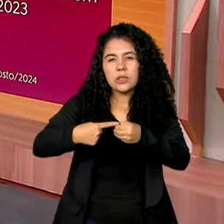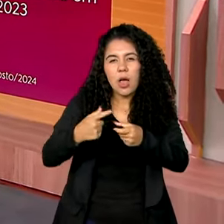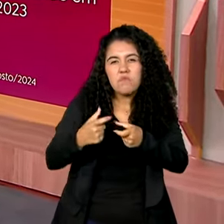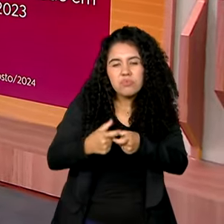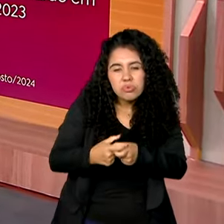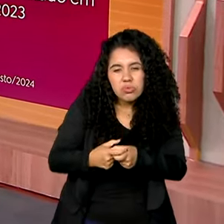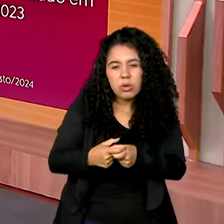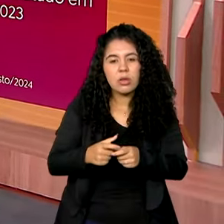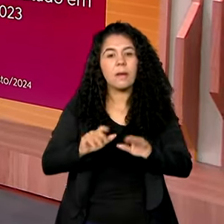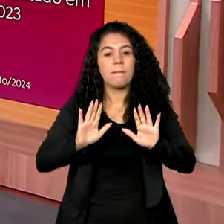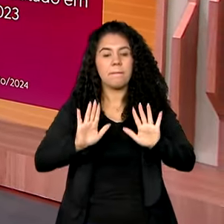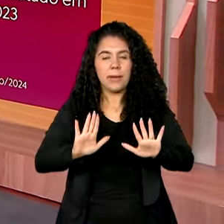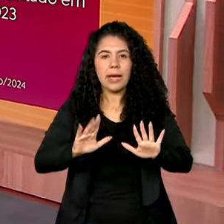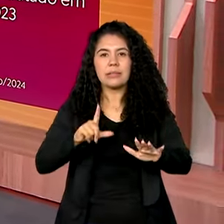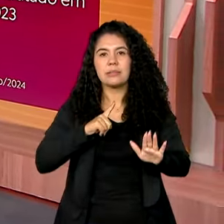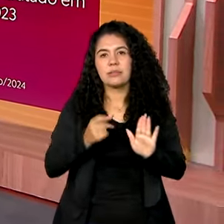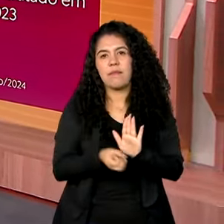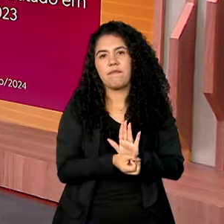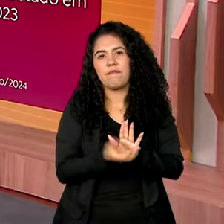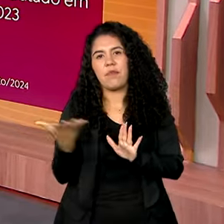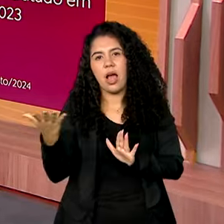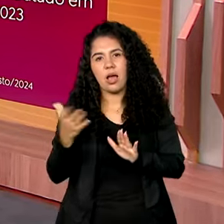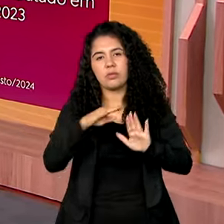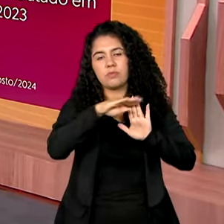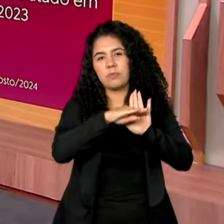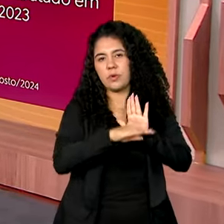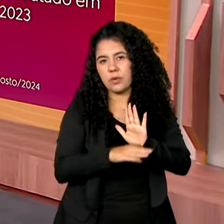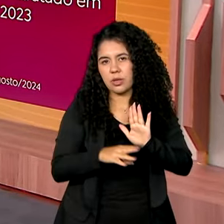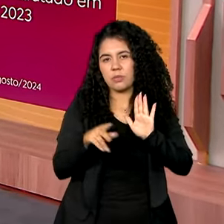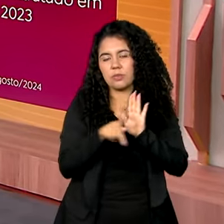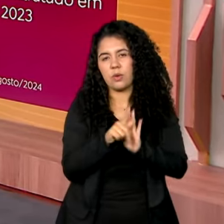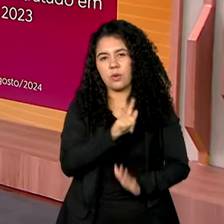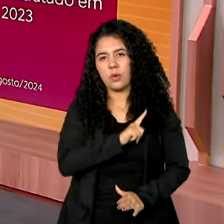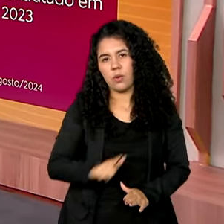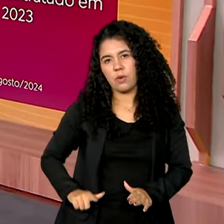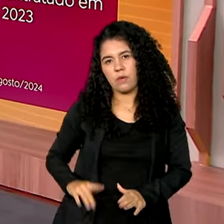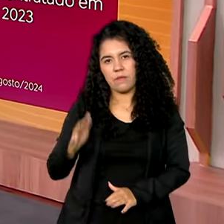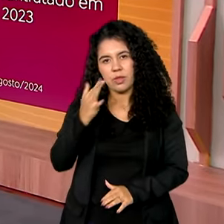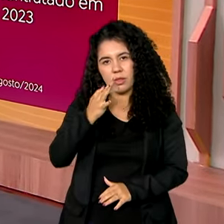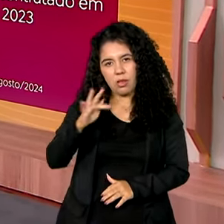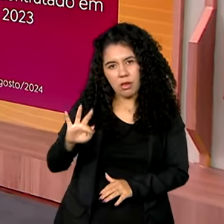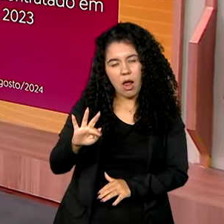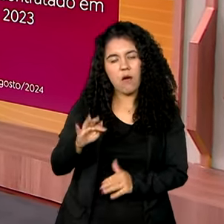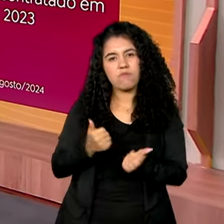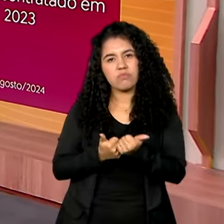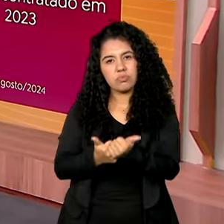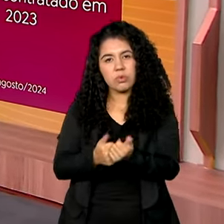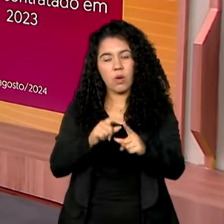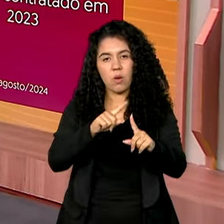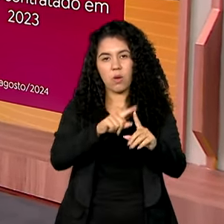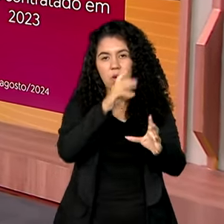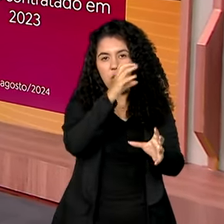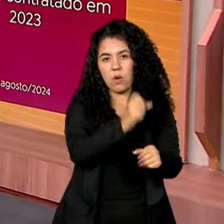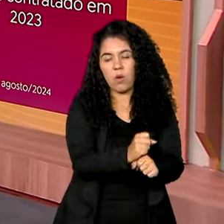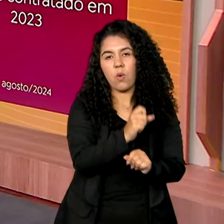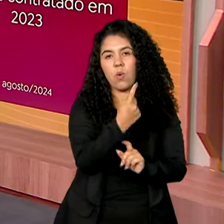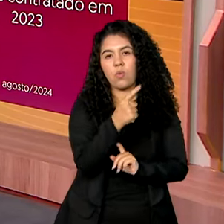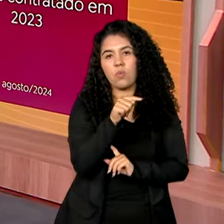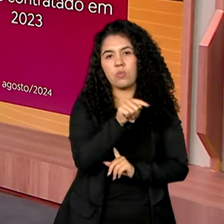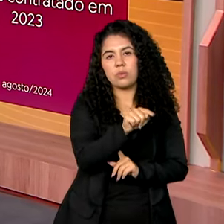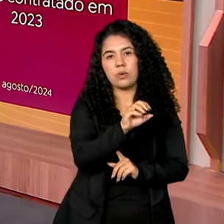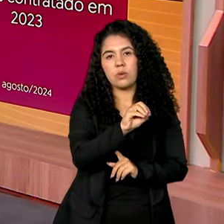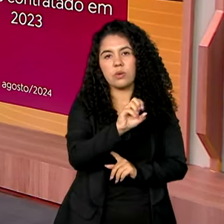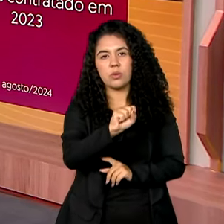Nova Maringá recebe diversos programas sociais do governo federal, como você pode ver, 1.080 estudantes